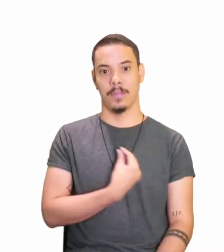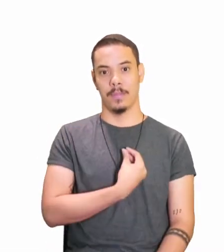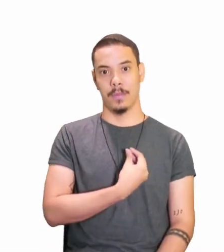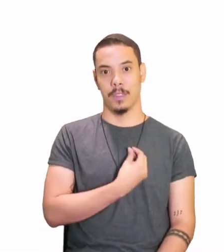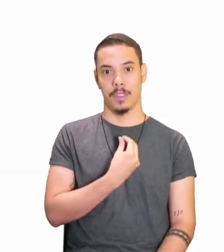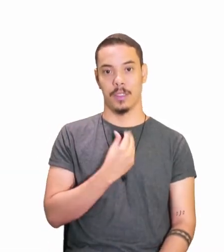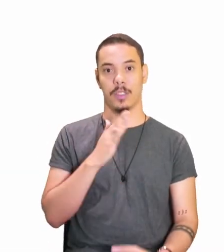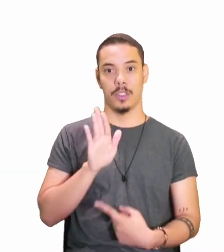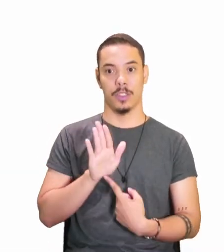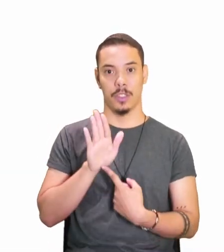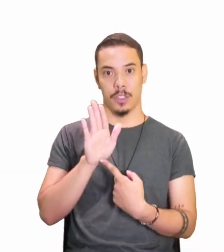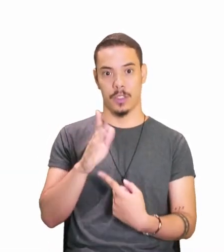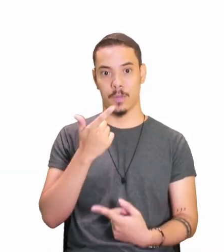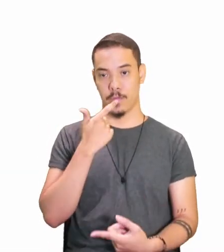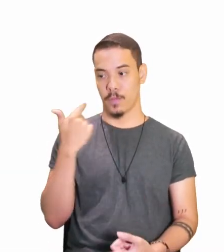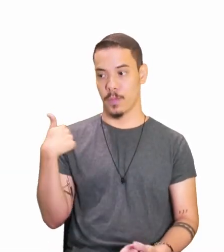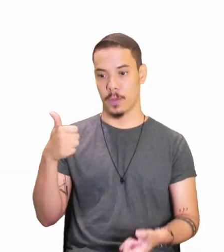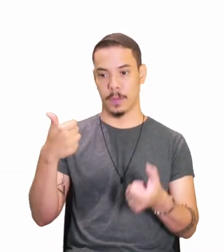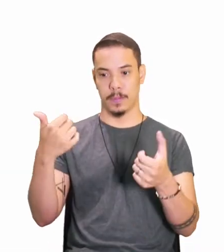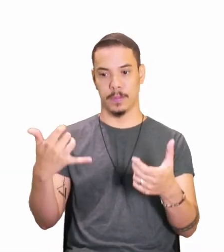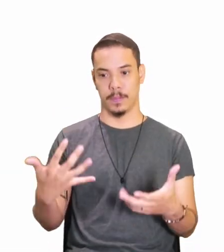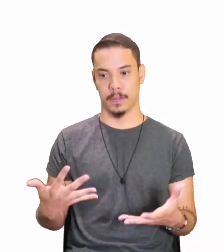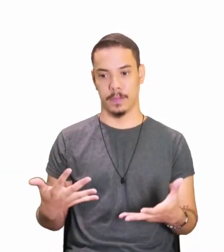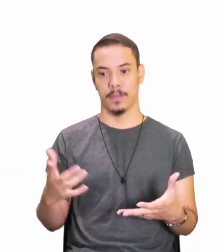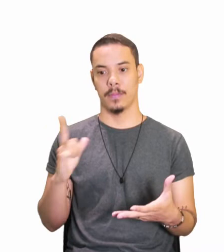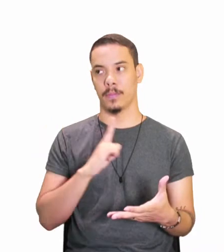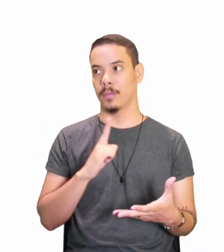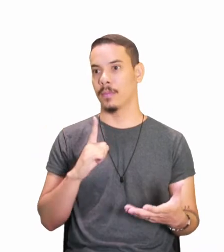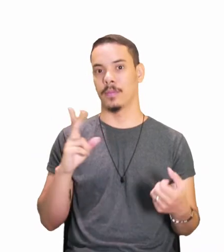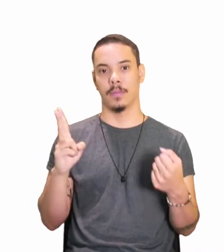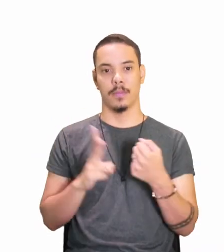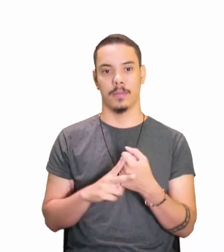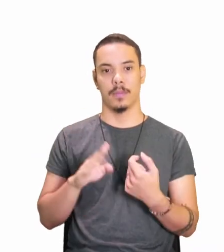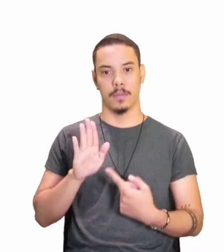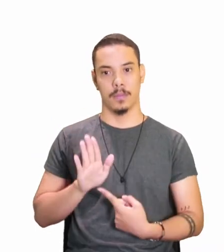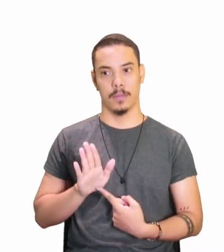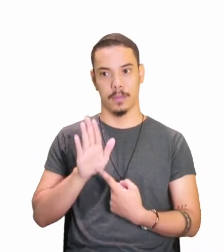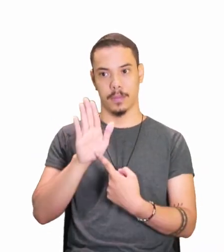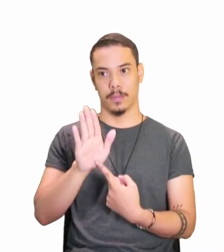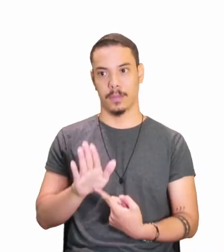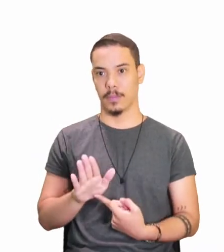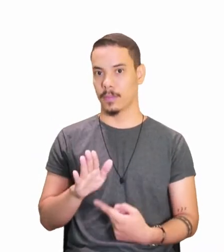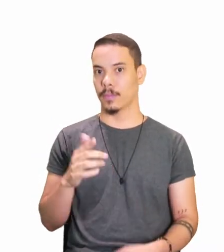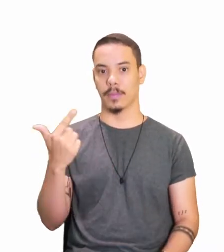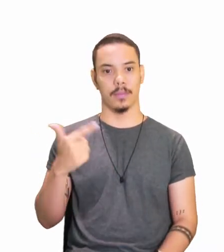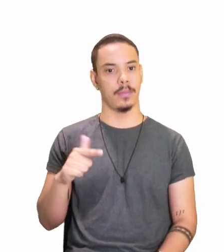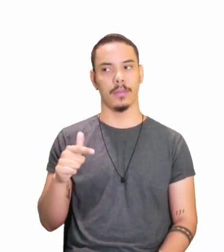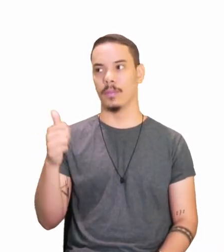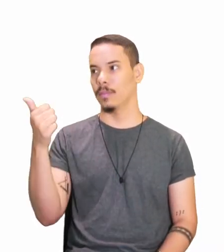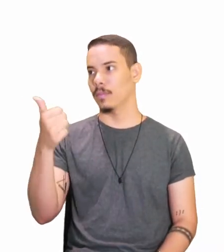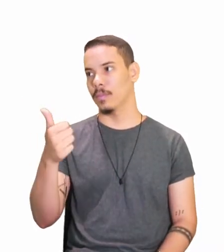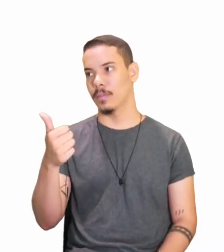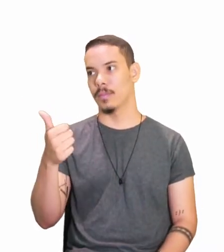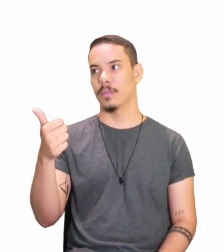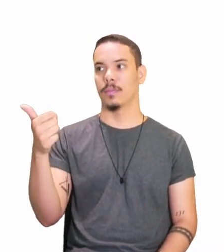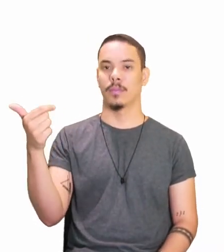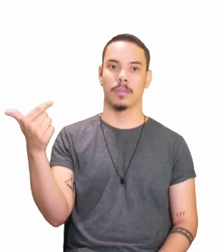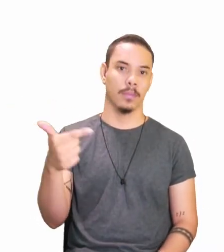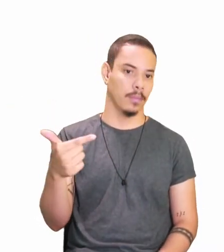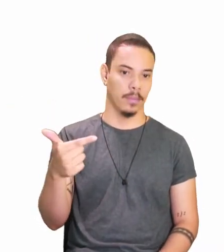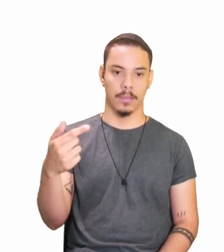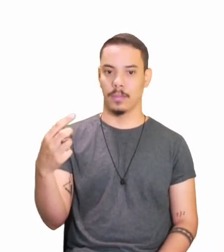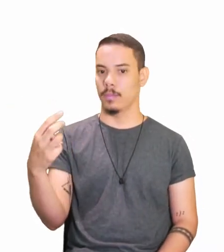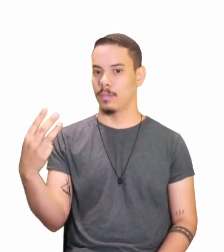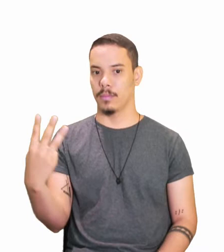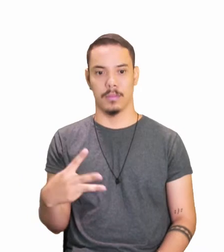indicativo, que ainda há pouco eu falei, que tem verbo que vai apresentar, que não vai ter a primeira, não vai ter a segunda, não vai ter